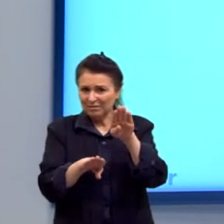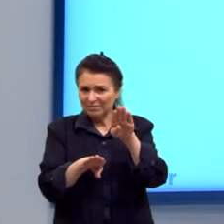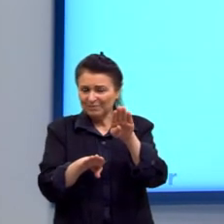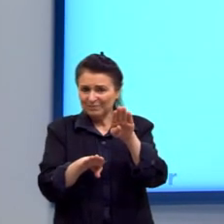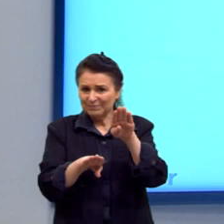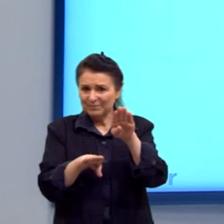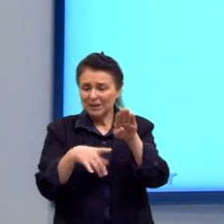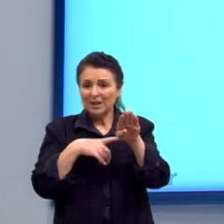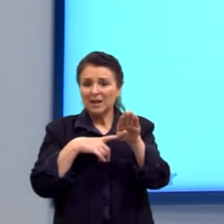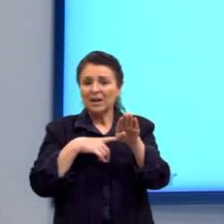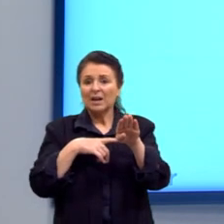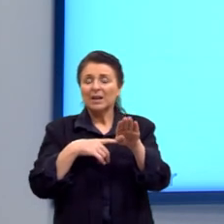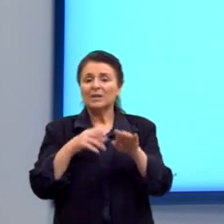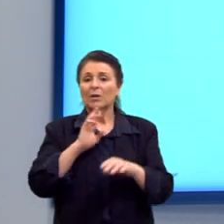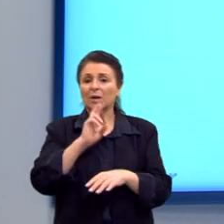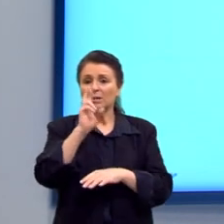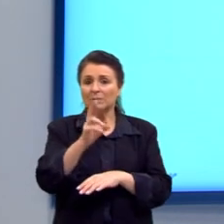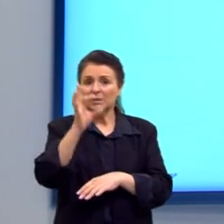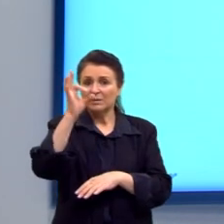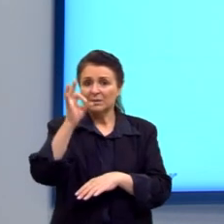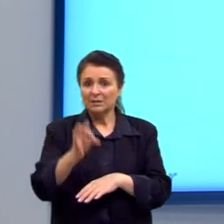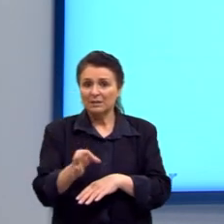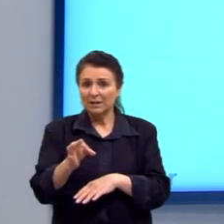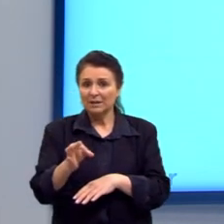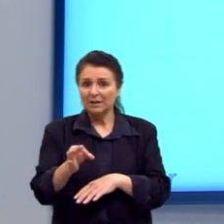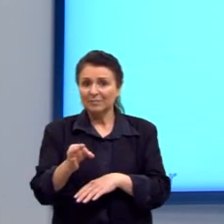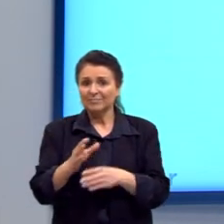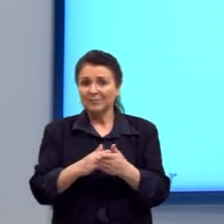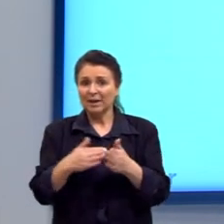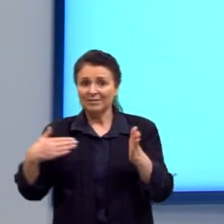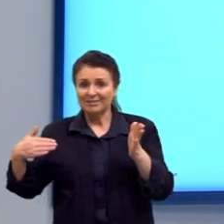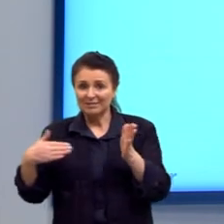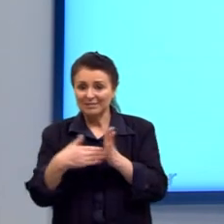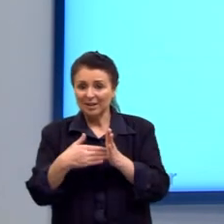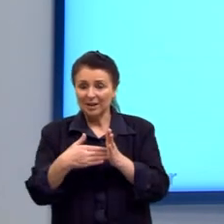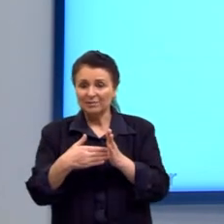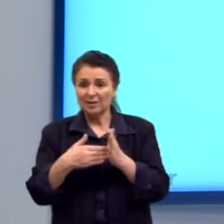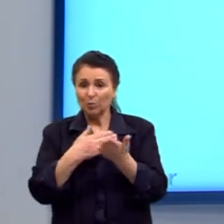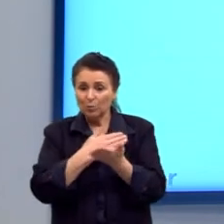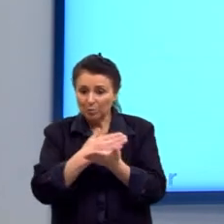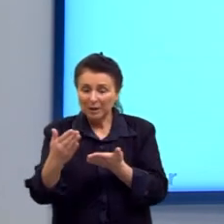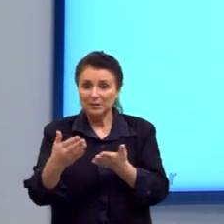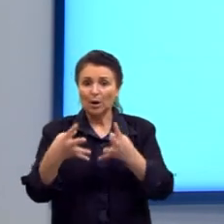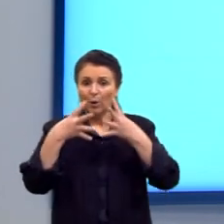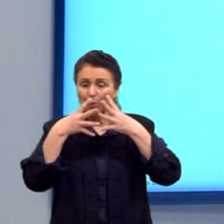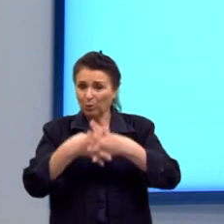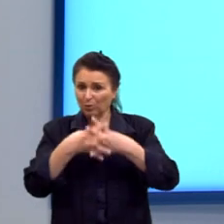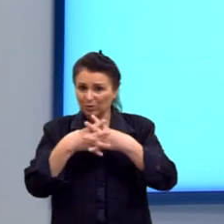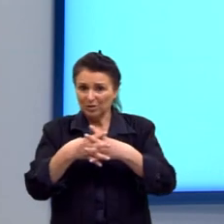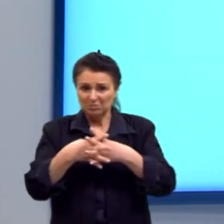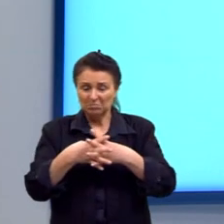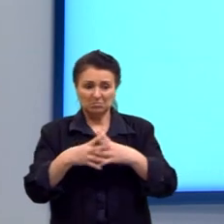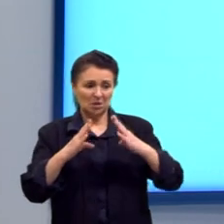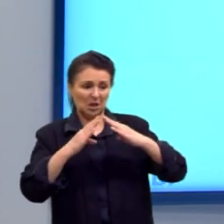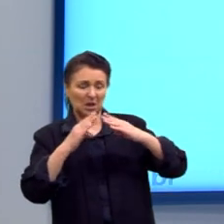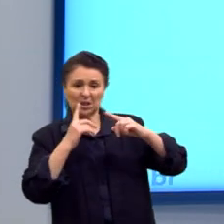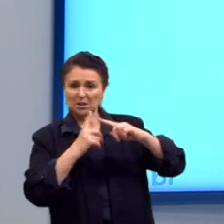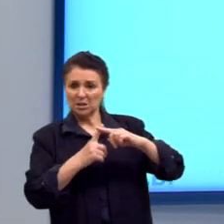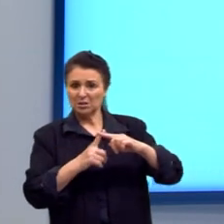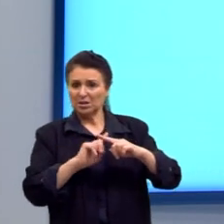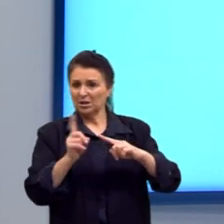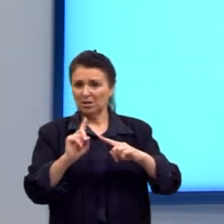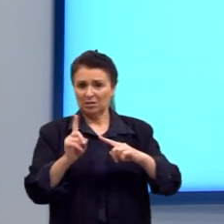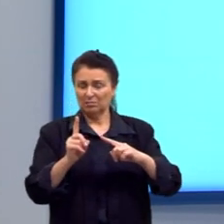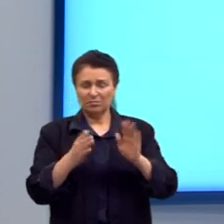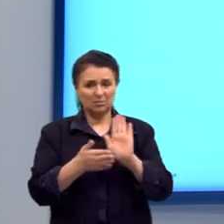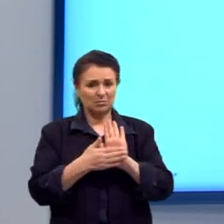alternativa A correta entrava em conflito, né? A alternativa B, recorriam aos clérigos? Não. Essa era uma antiproposta